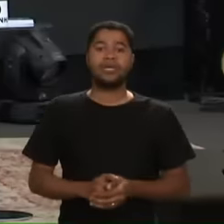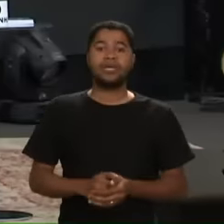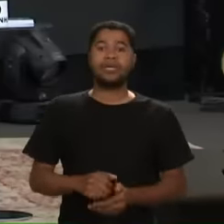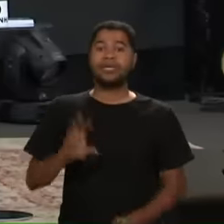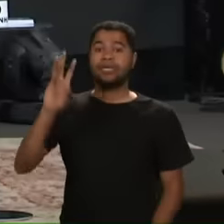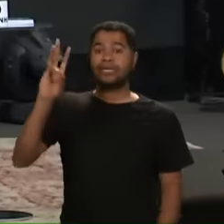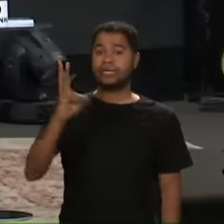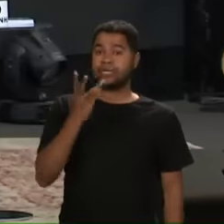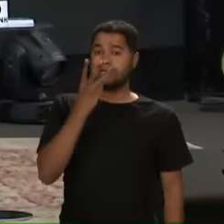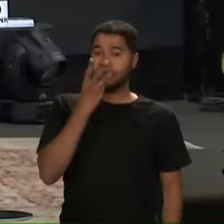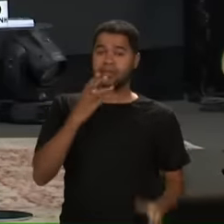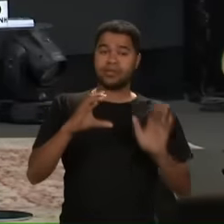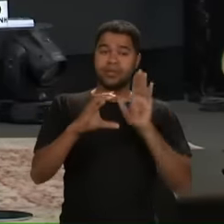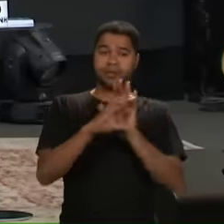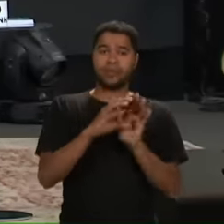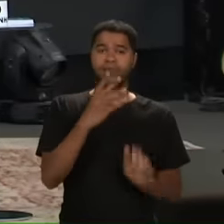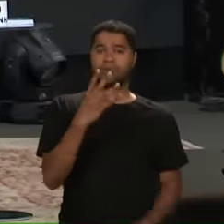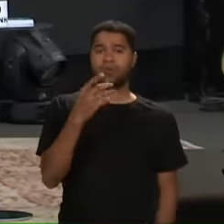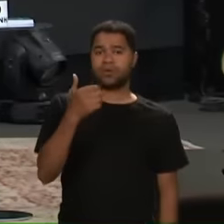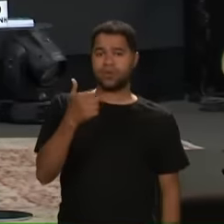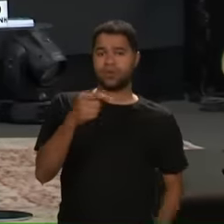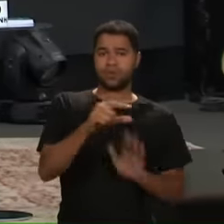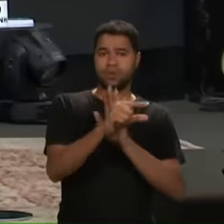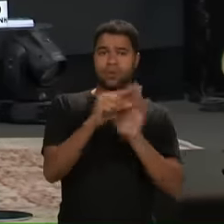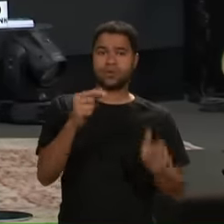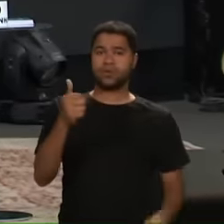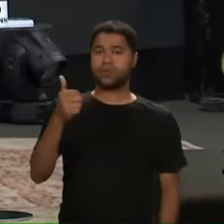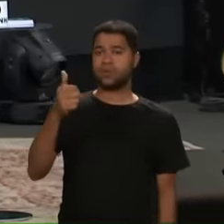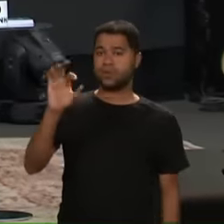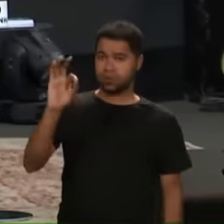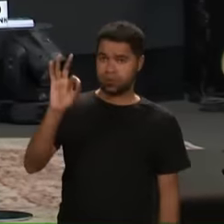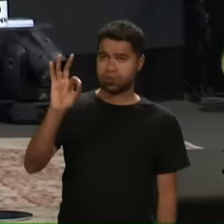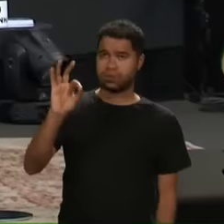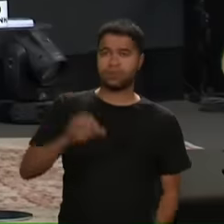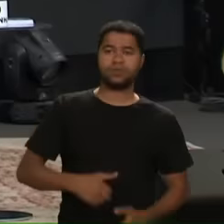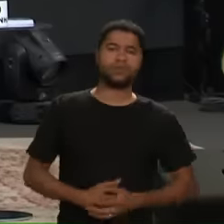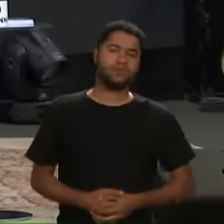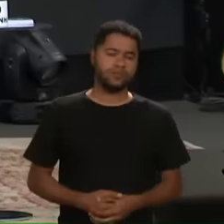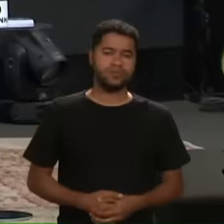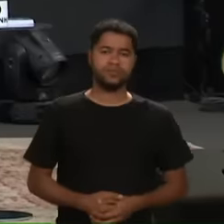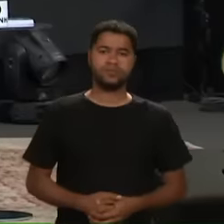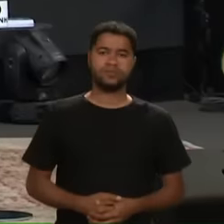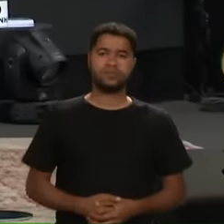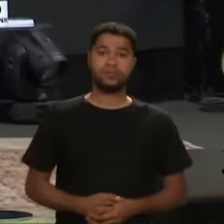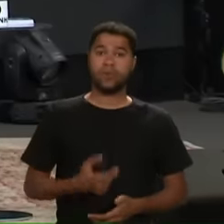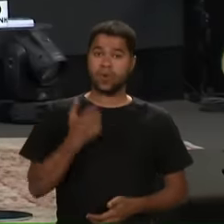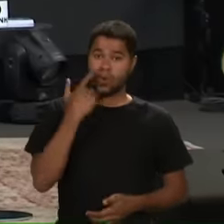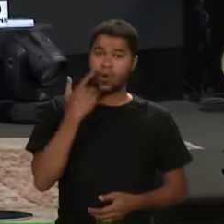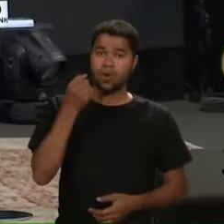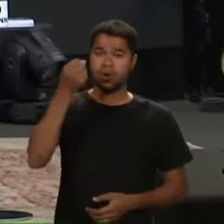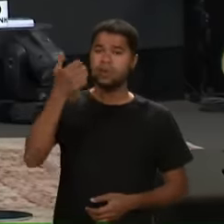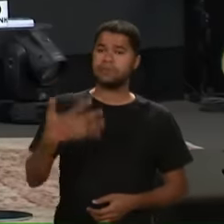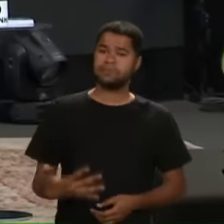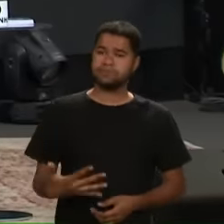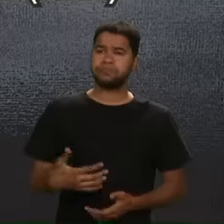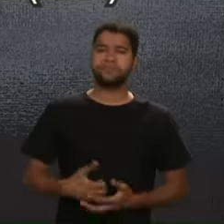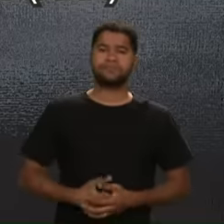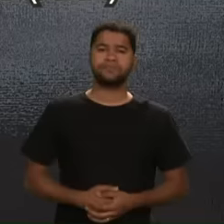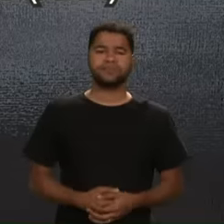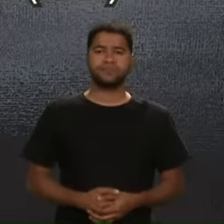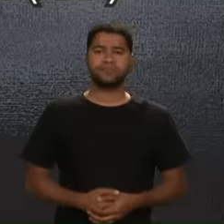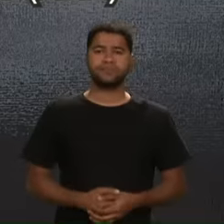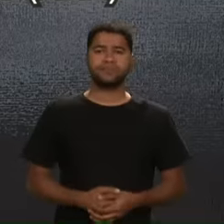versículo 10 Isaías 41, versículo 10 Olha o que diz Olha diz